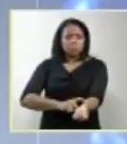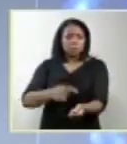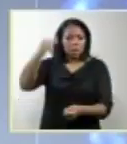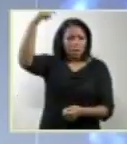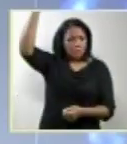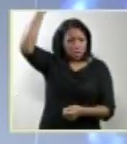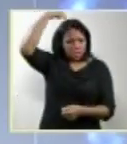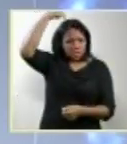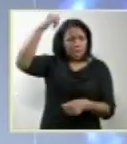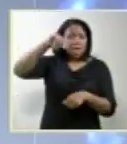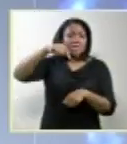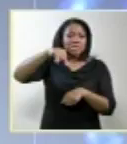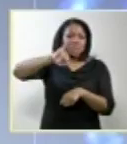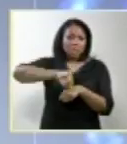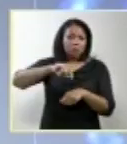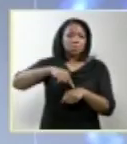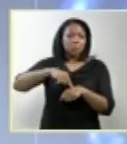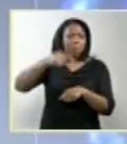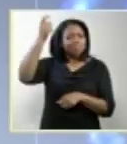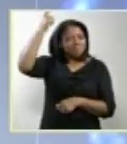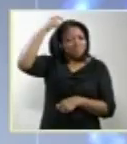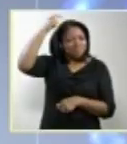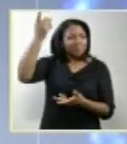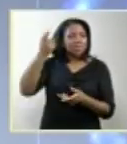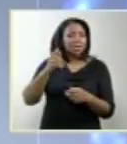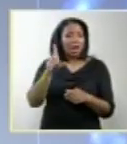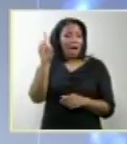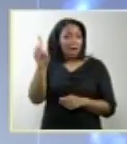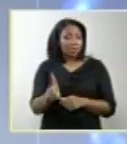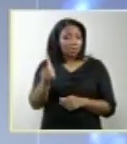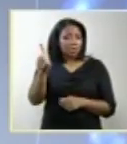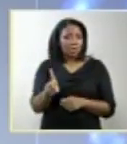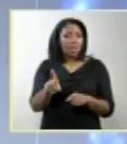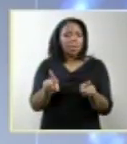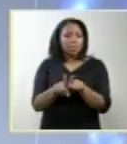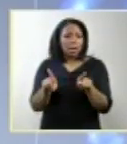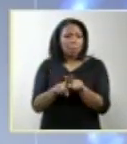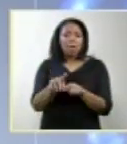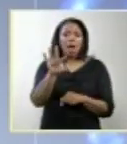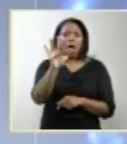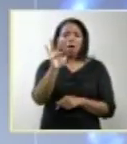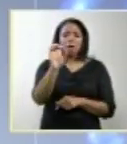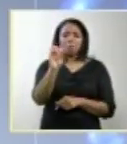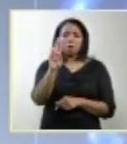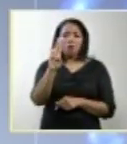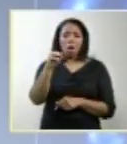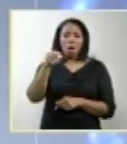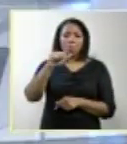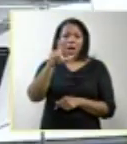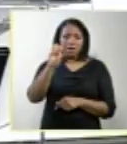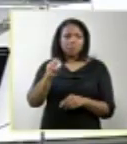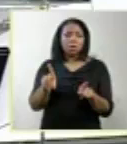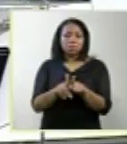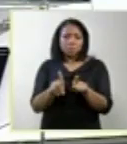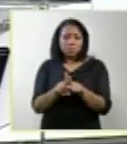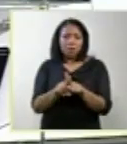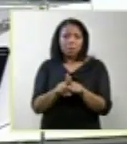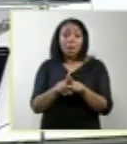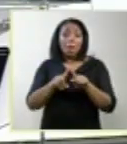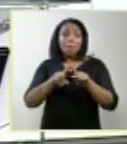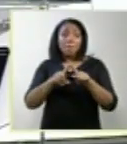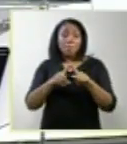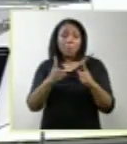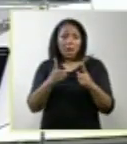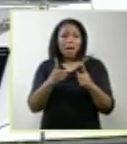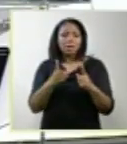como os senhores podem ver nos dois dispositivos à direita. A formação da calota craniana é representada pelaquele halo mais